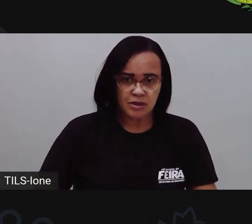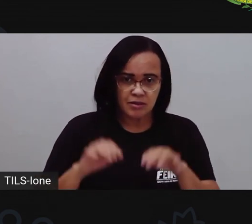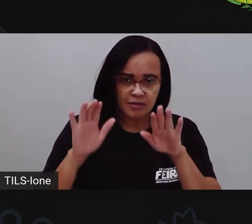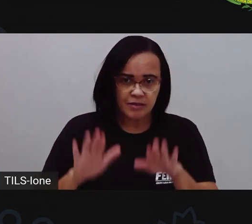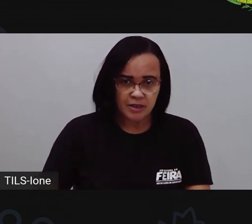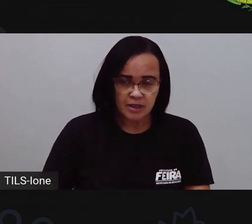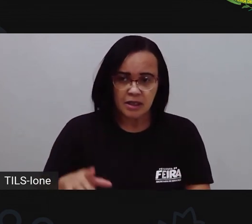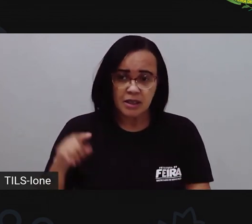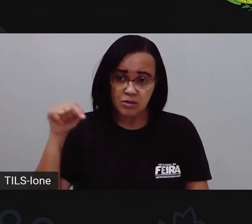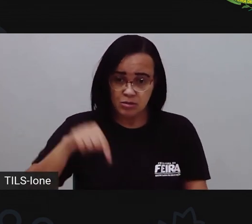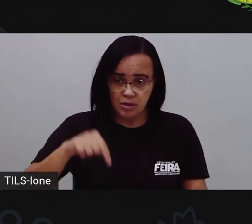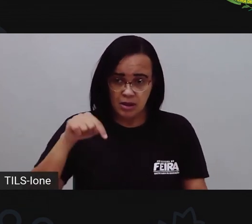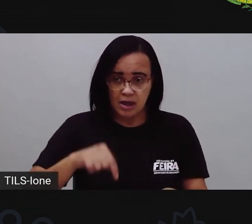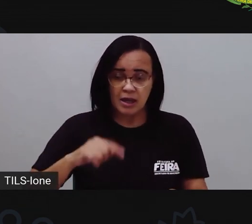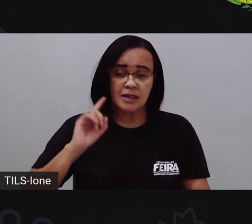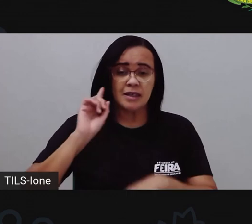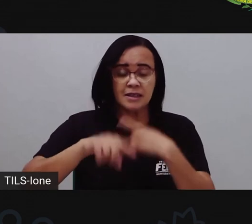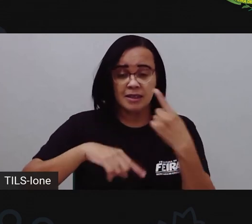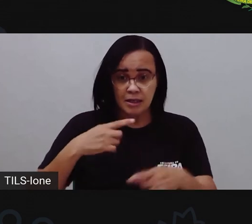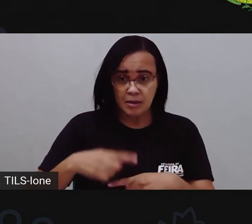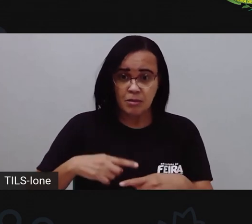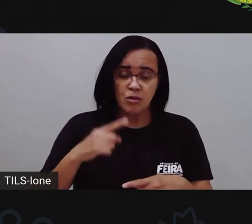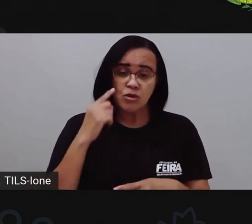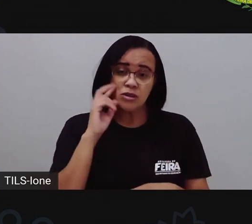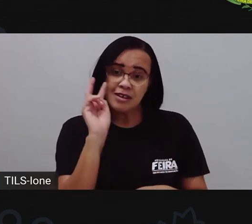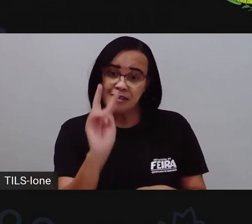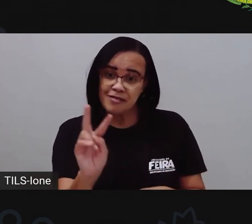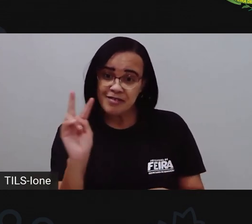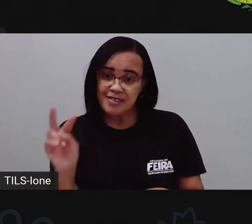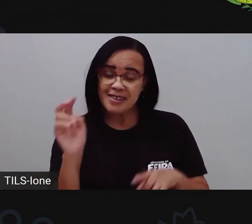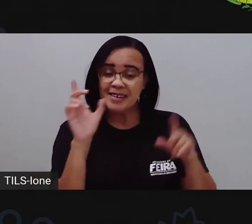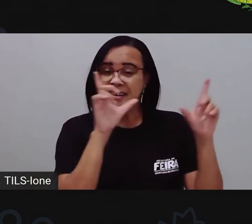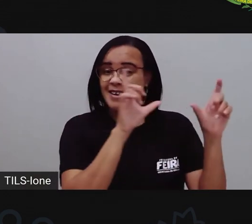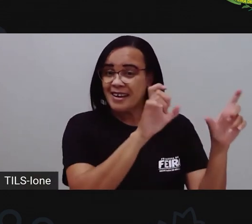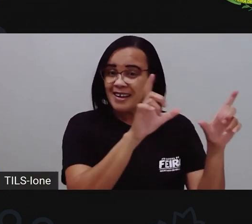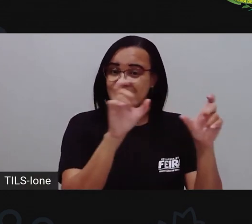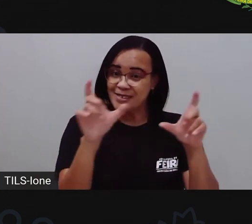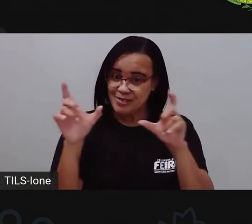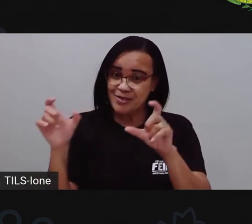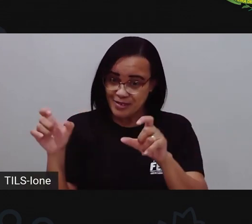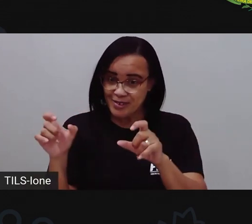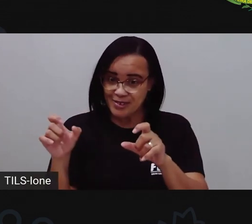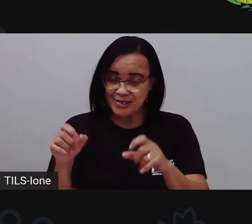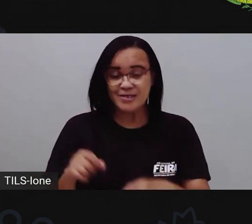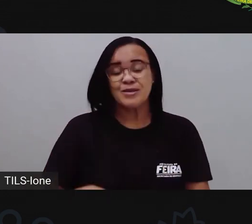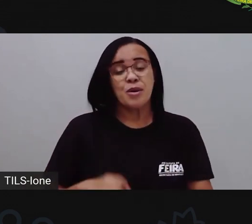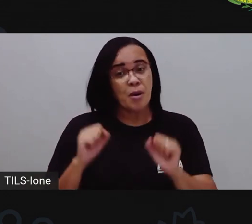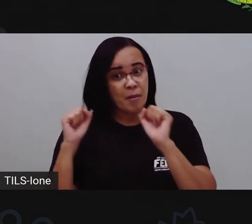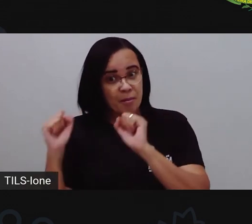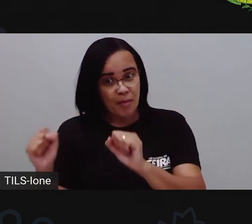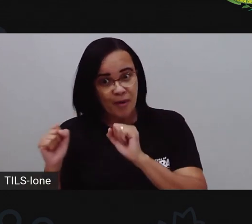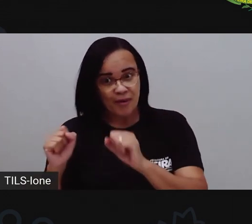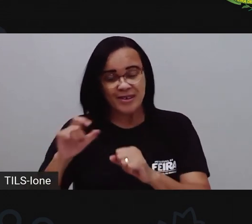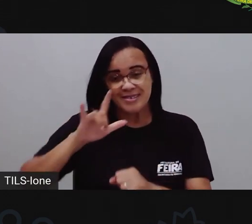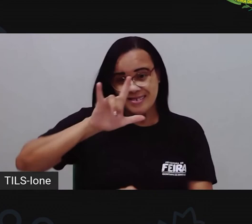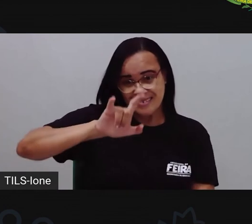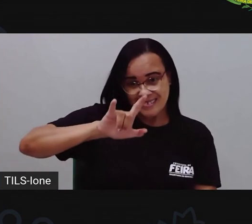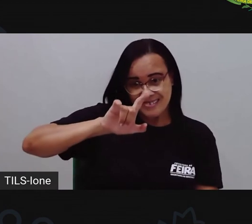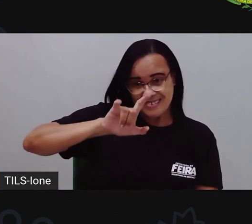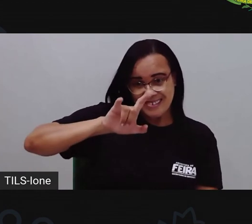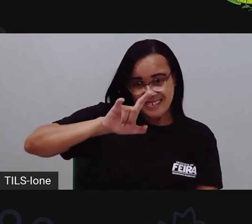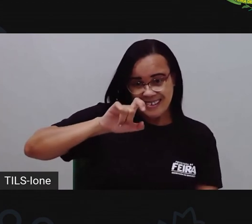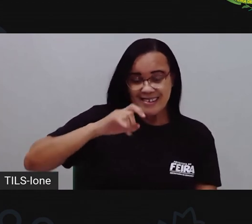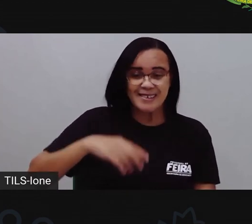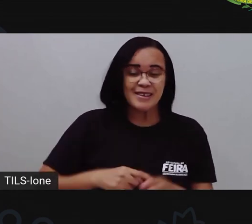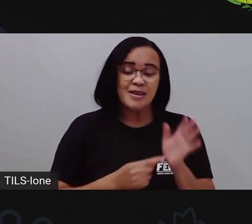tenham curtido. E eu quero ver os autorretratos de vocês aí, hein? Compartilhem lá no Instagram da Seduc. Mostrem pra gente como é que tá o